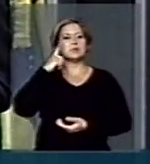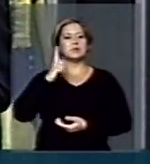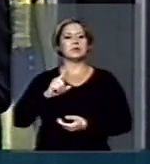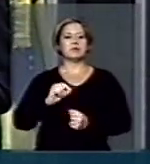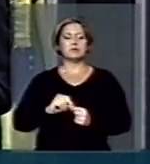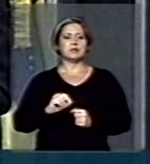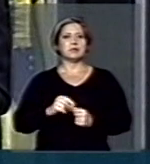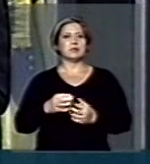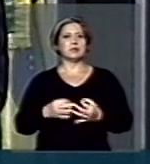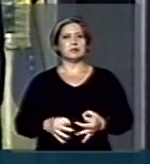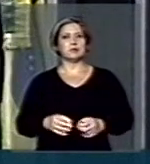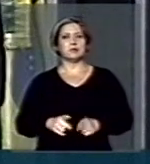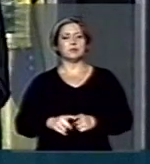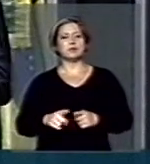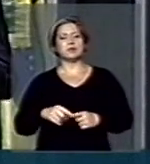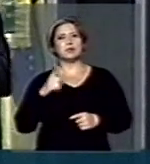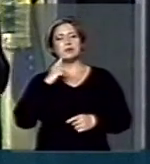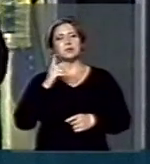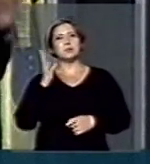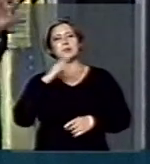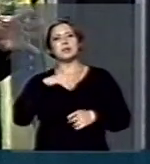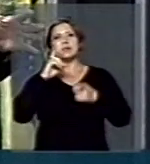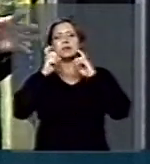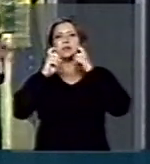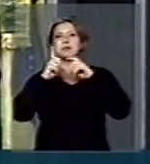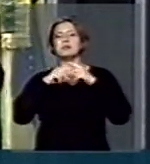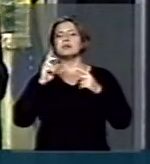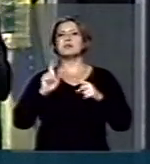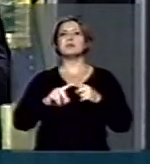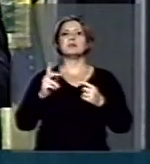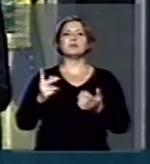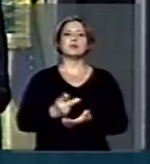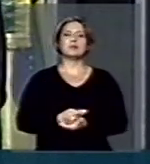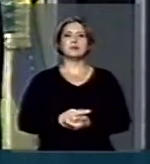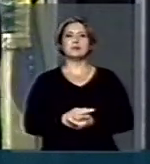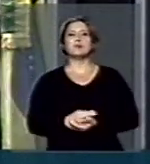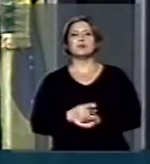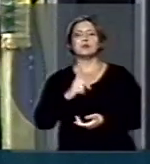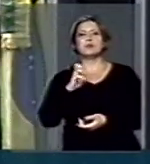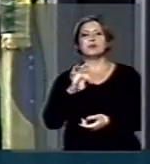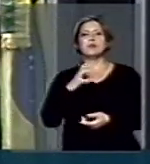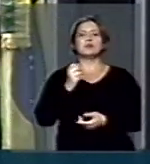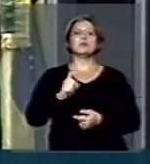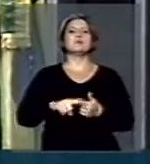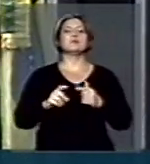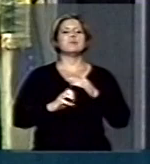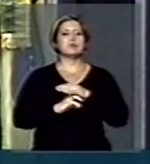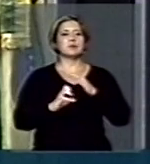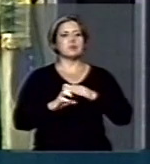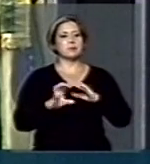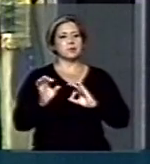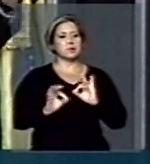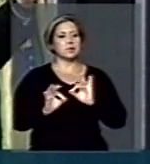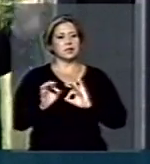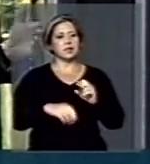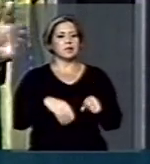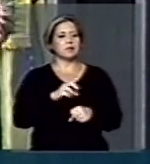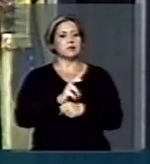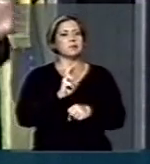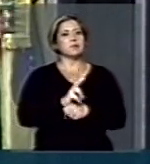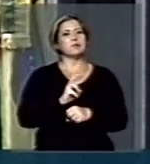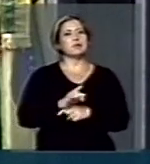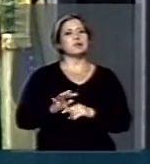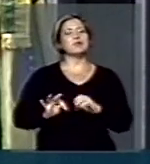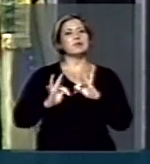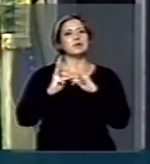gente assiste de um lado inapetência para a gestão de uma empresa que é propriedade